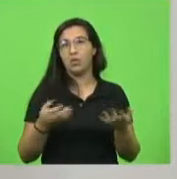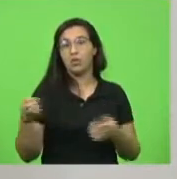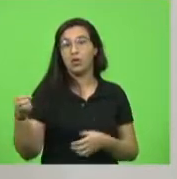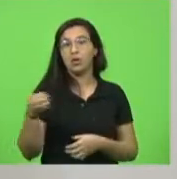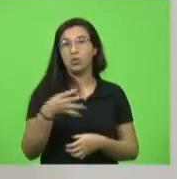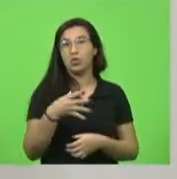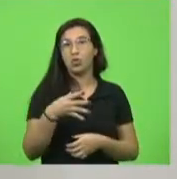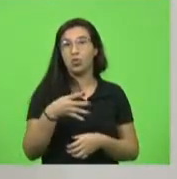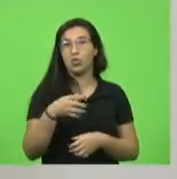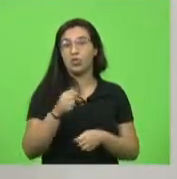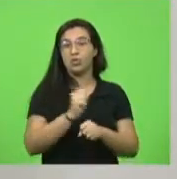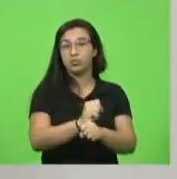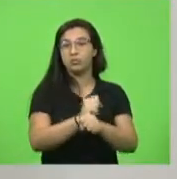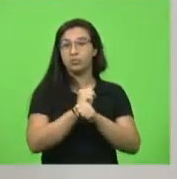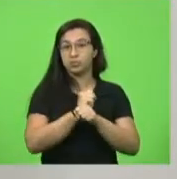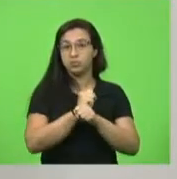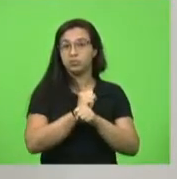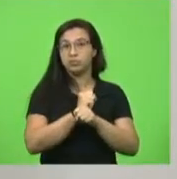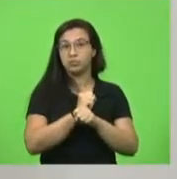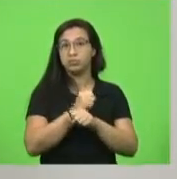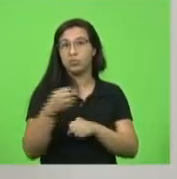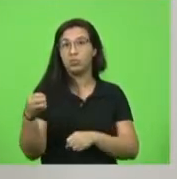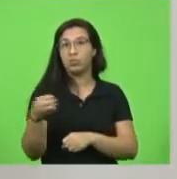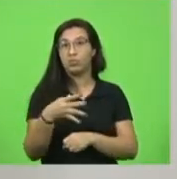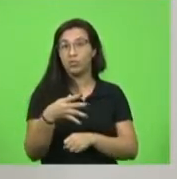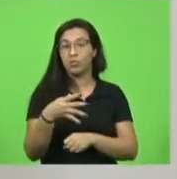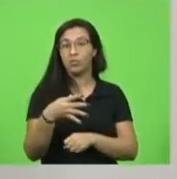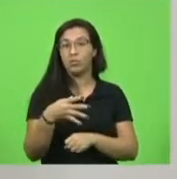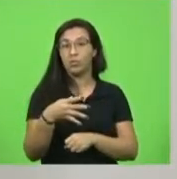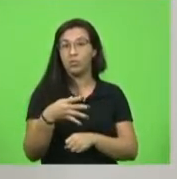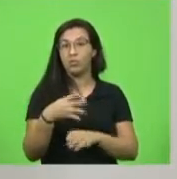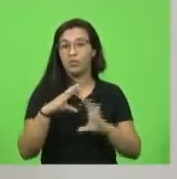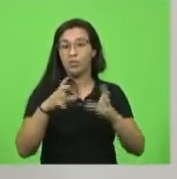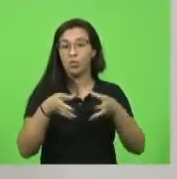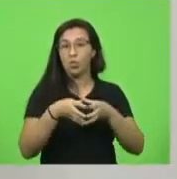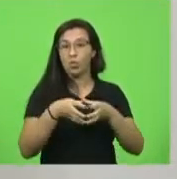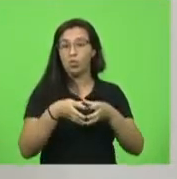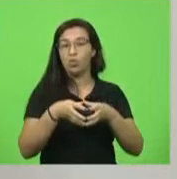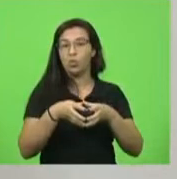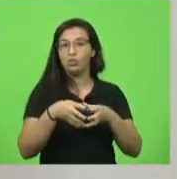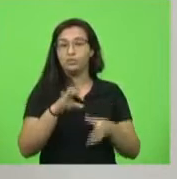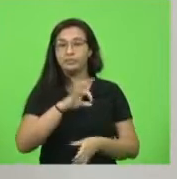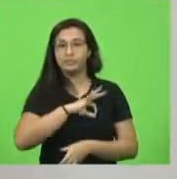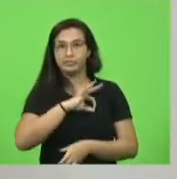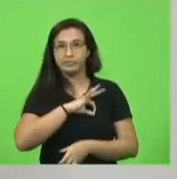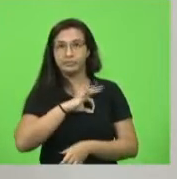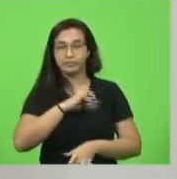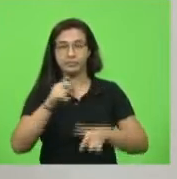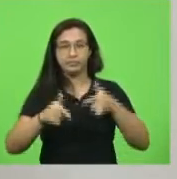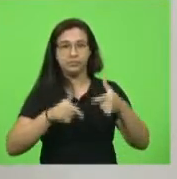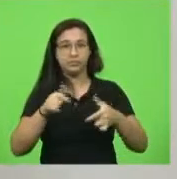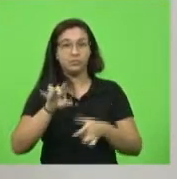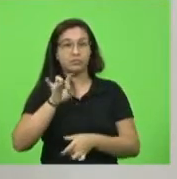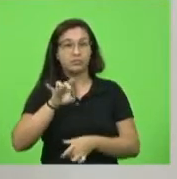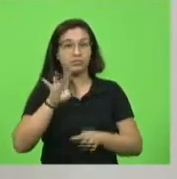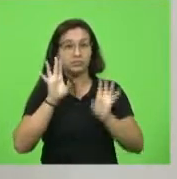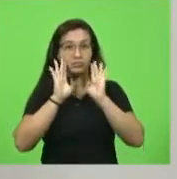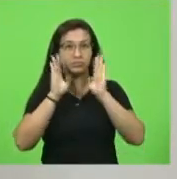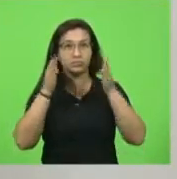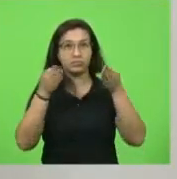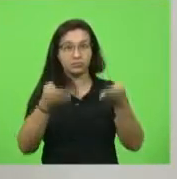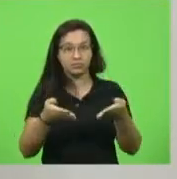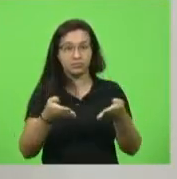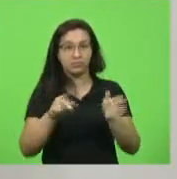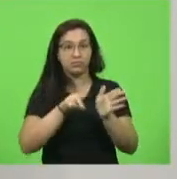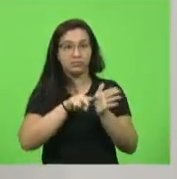contingente, ele vai reservar um novo contingente policial para trabalhar exclusivamente na questão da